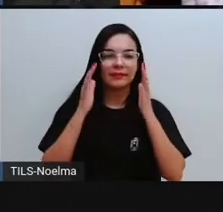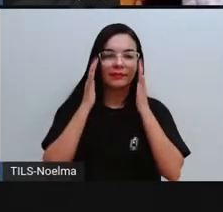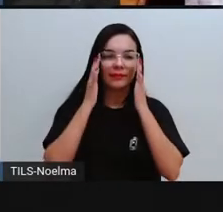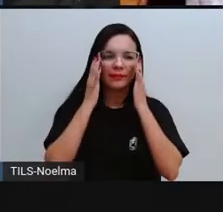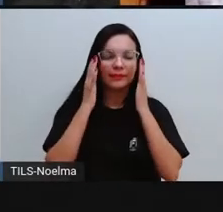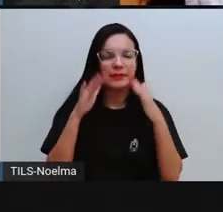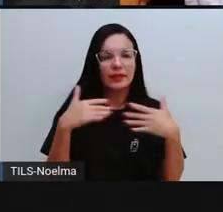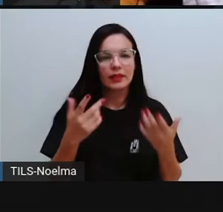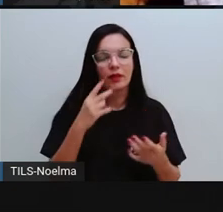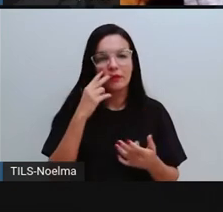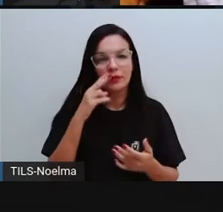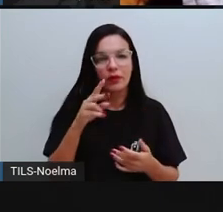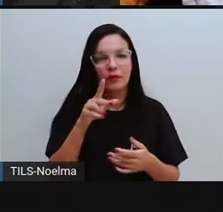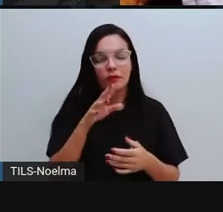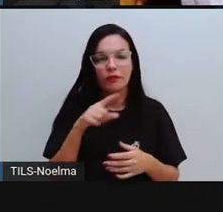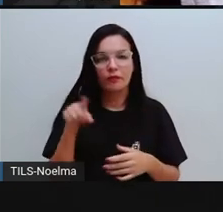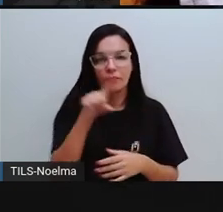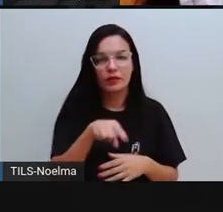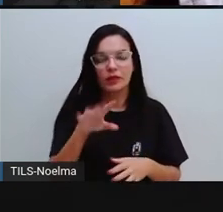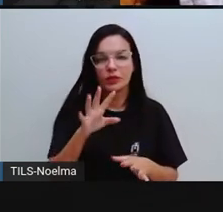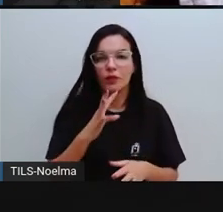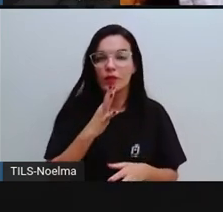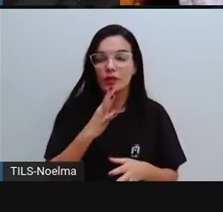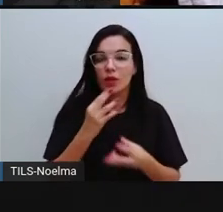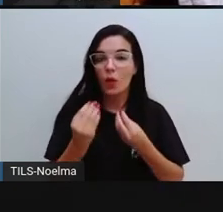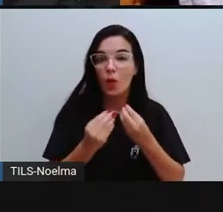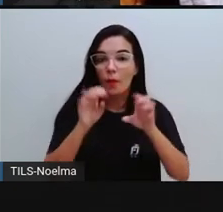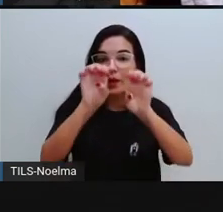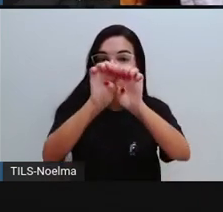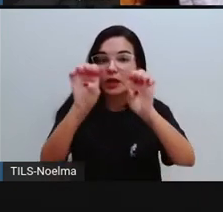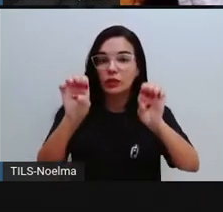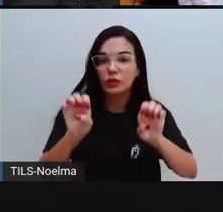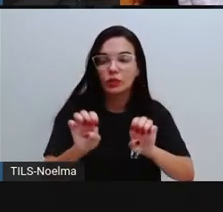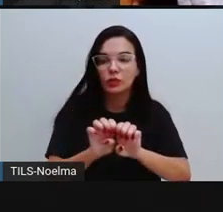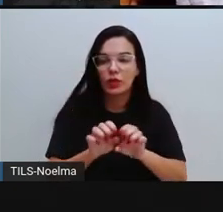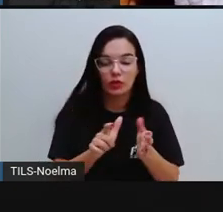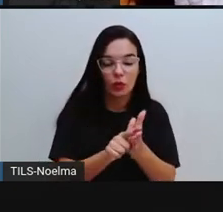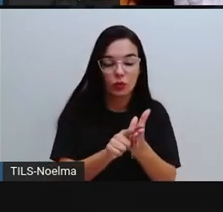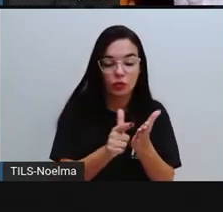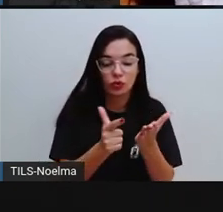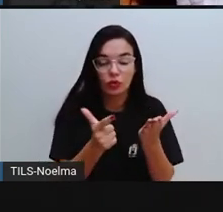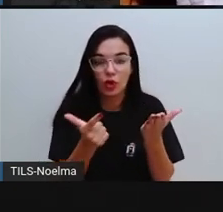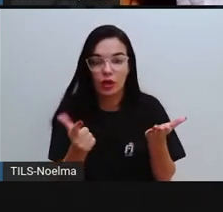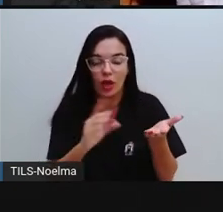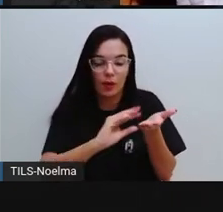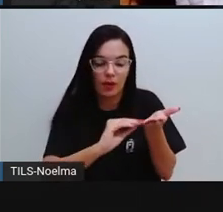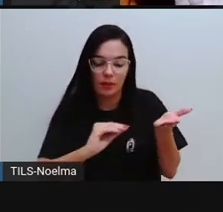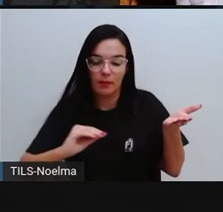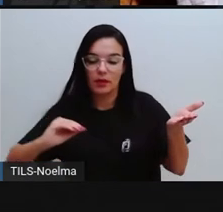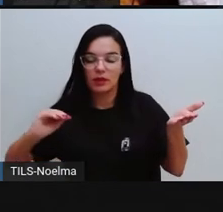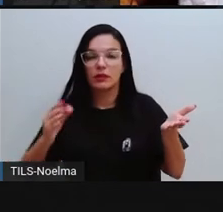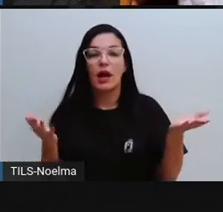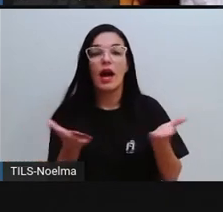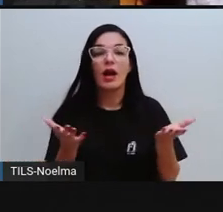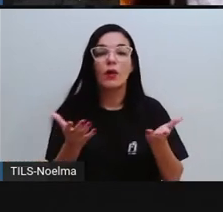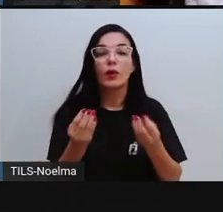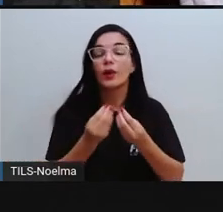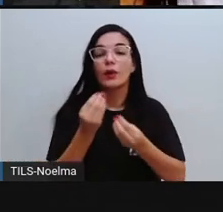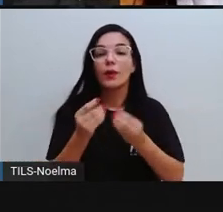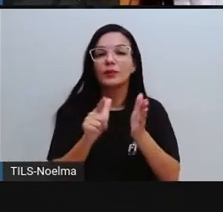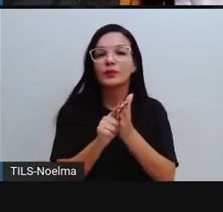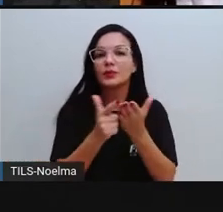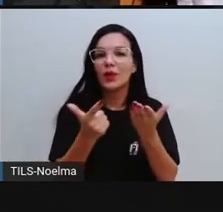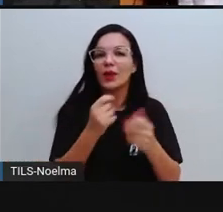Aí vocês conheceram como é constituído aí um jornal impresso. E nós vamos agora falar sobre o jornal digital.